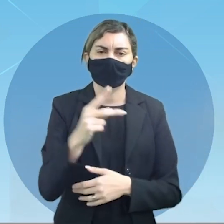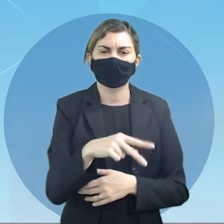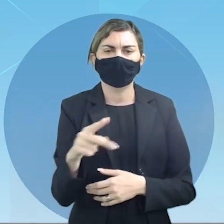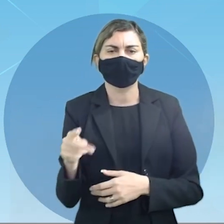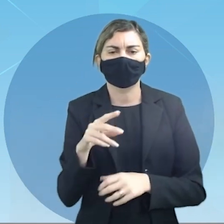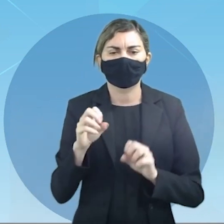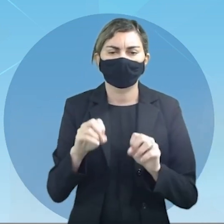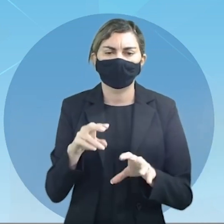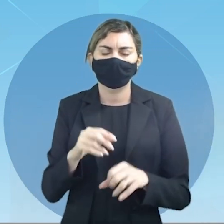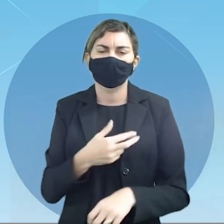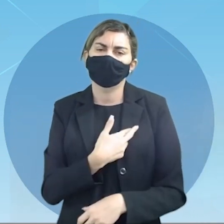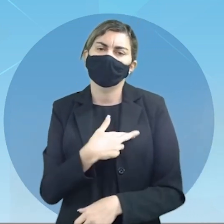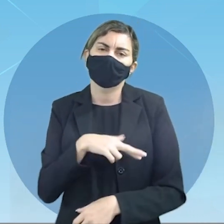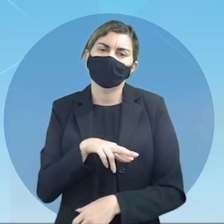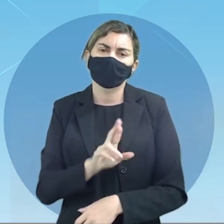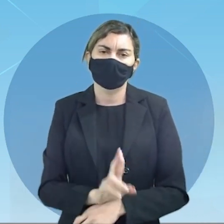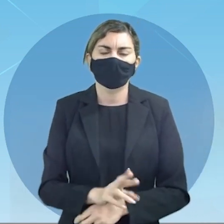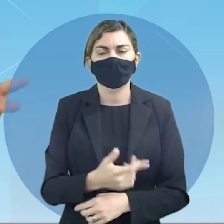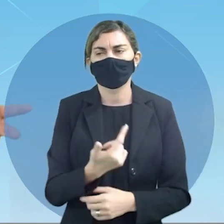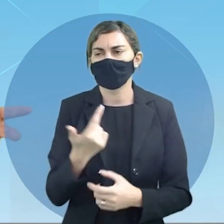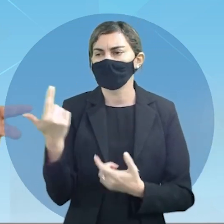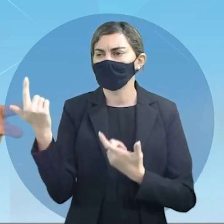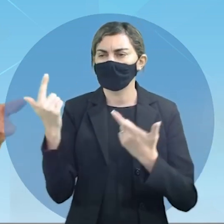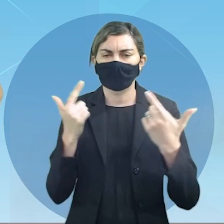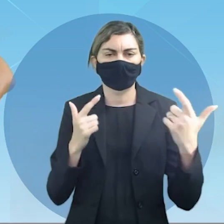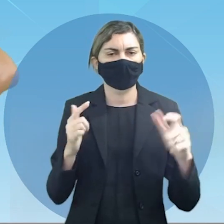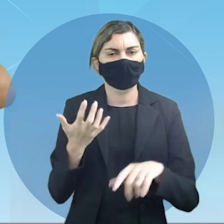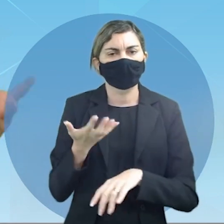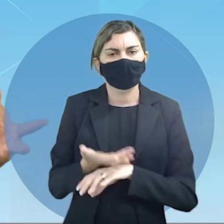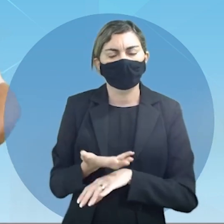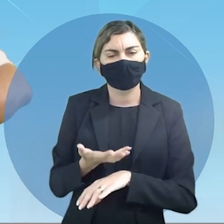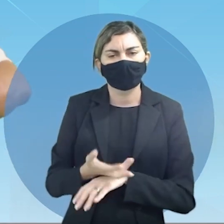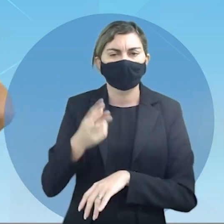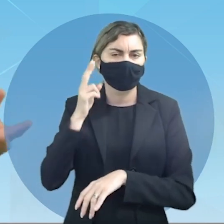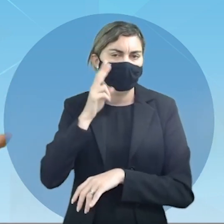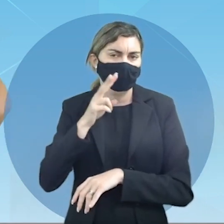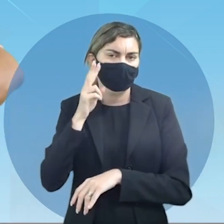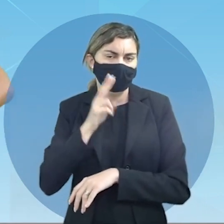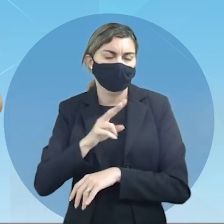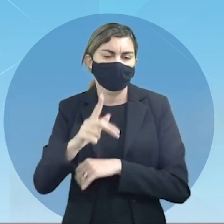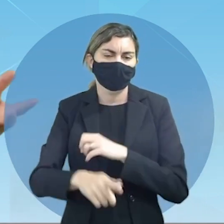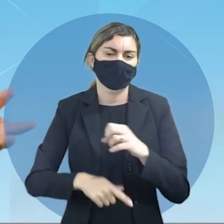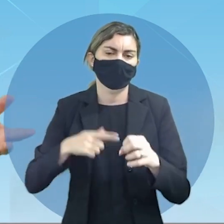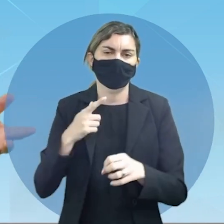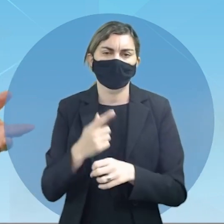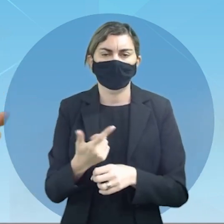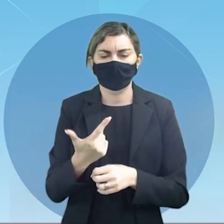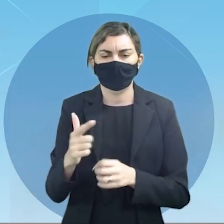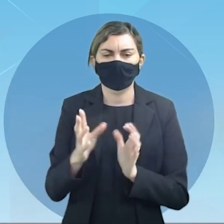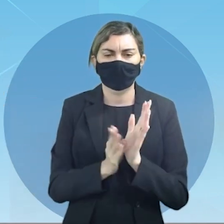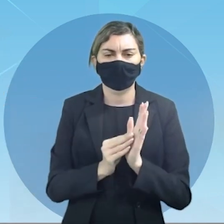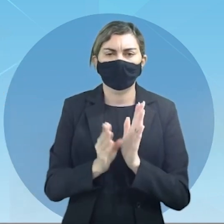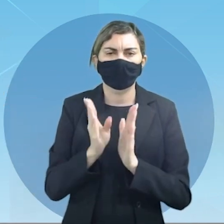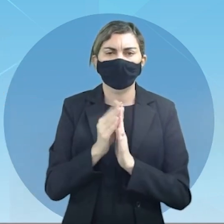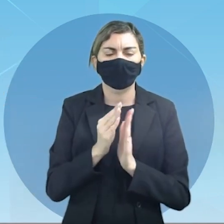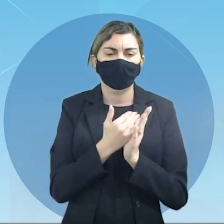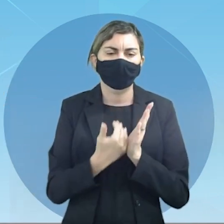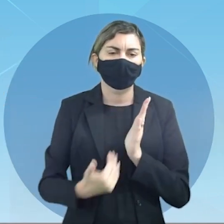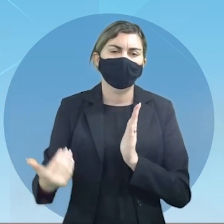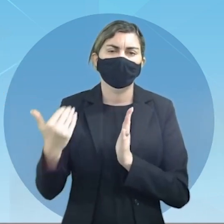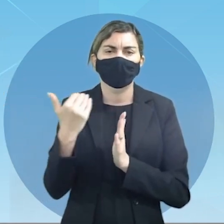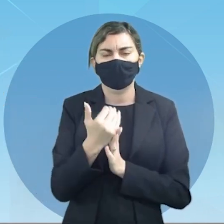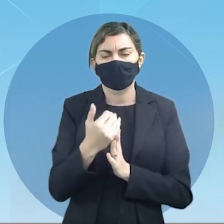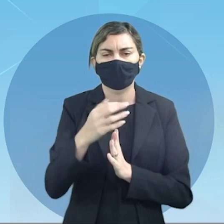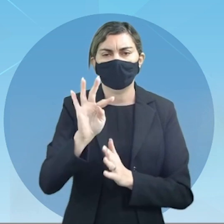de ensino religioso ou de outra disciplina história geografia outro componente um pouco mais